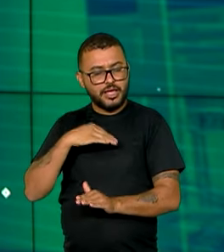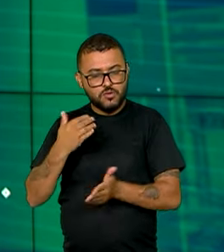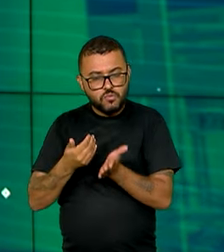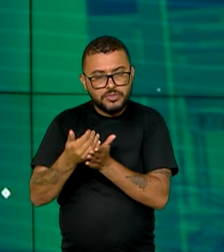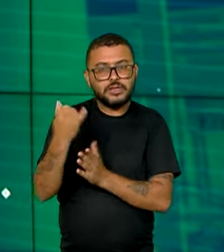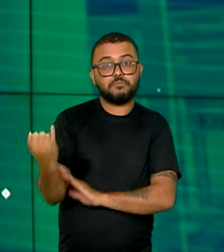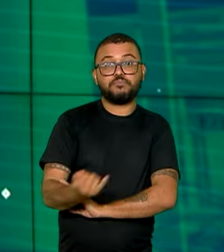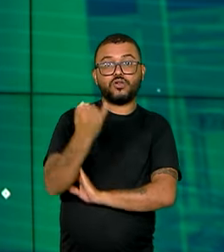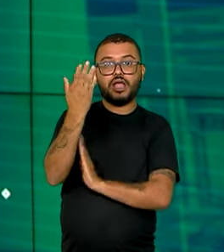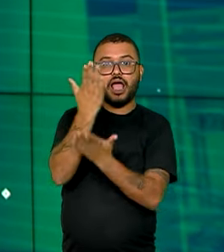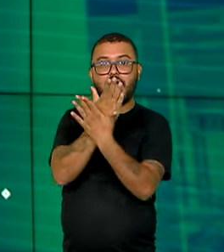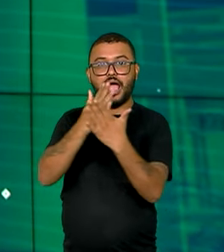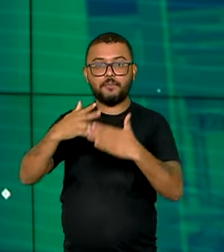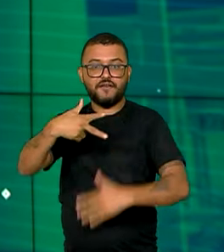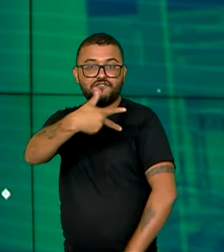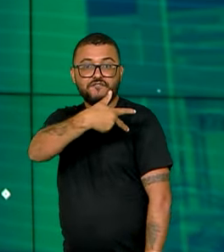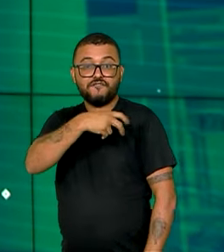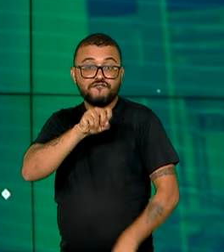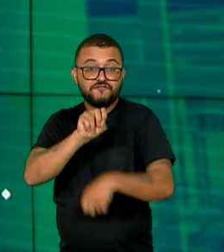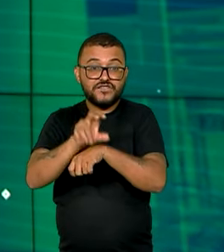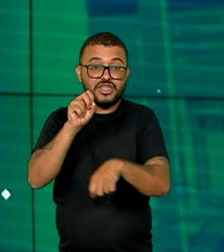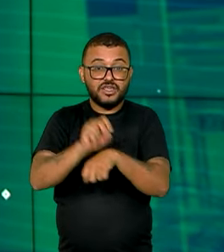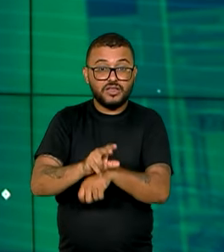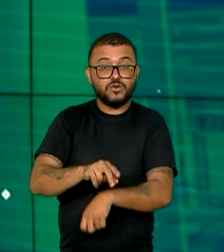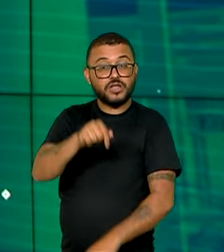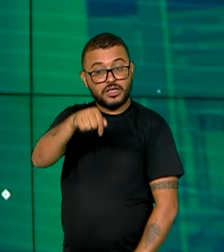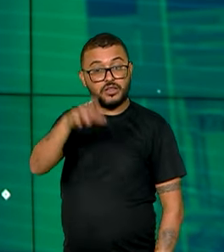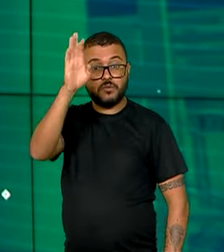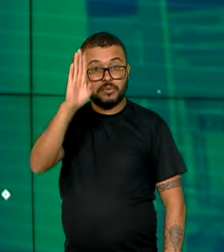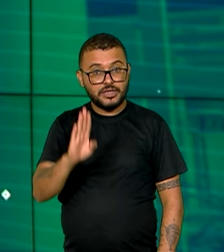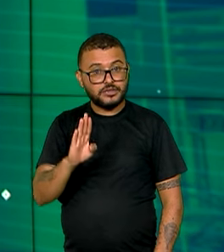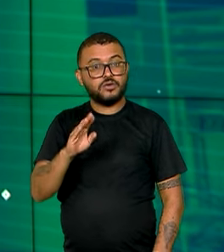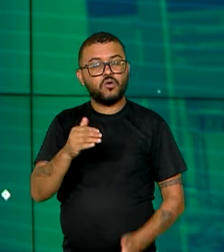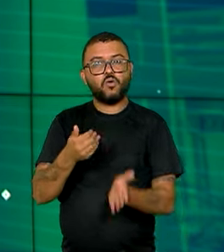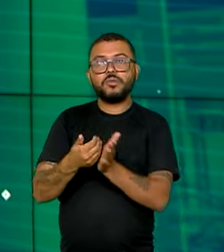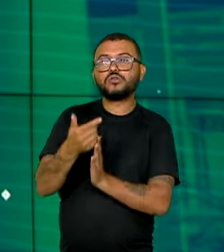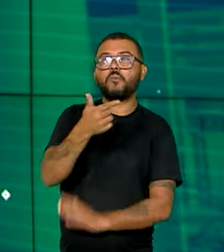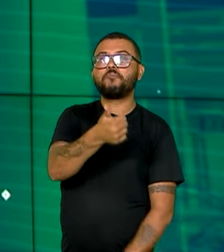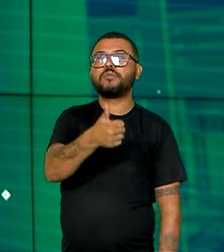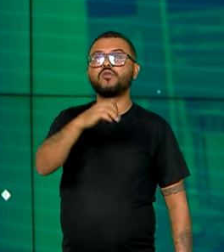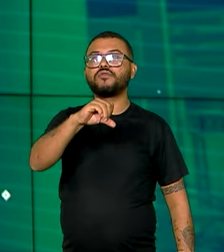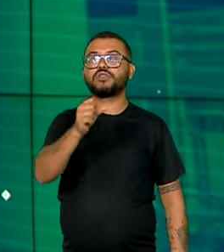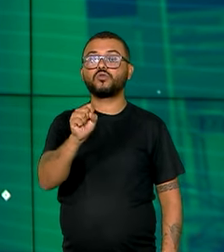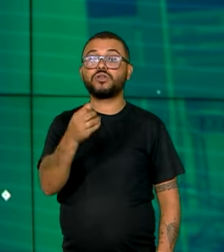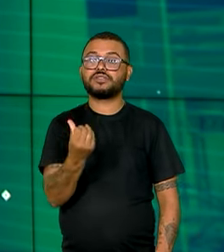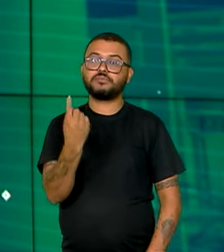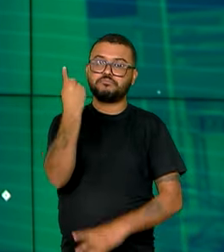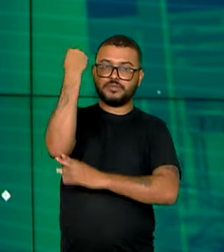importante para combater um vírus que infecta os brasileiros desde 1986.